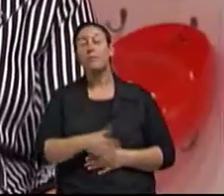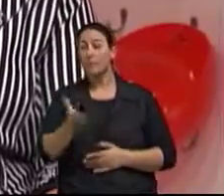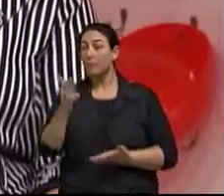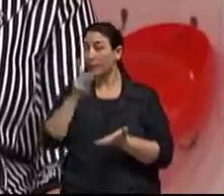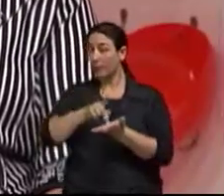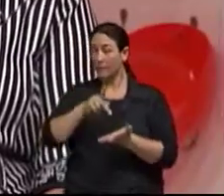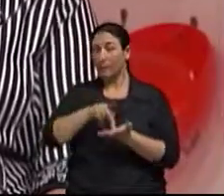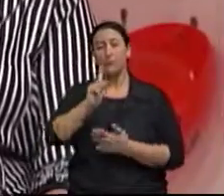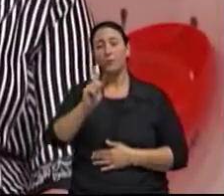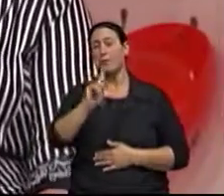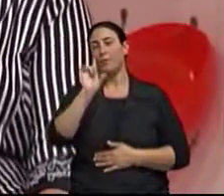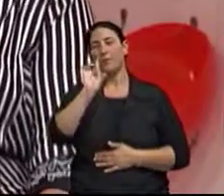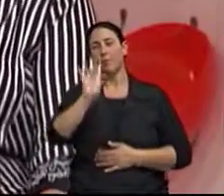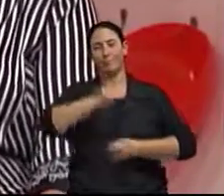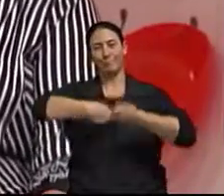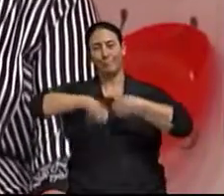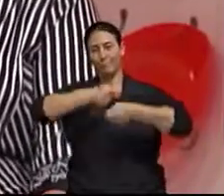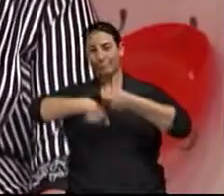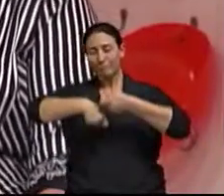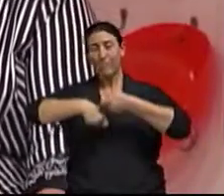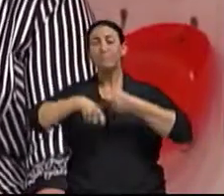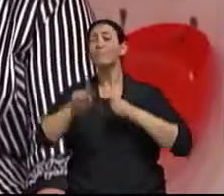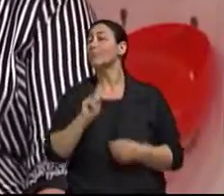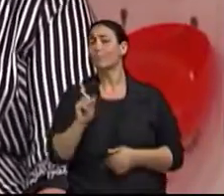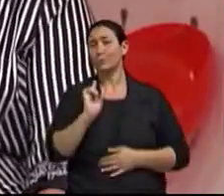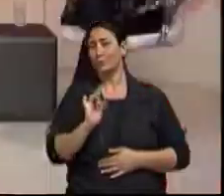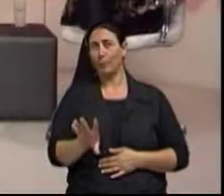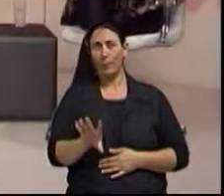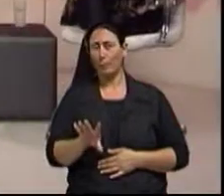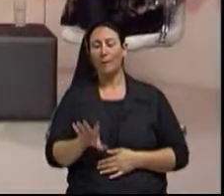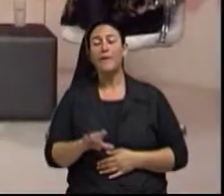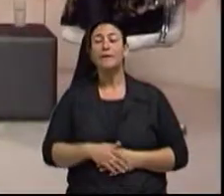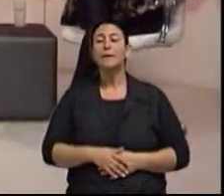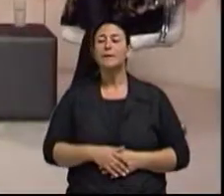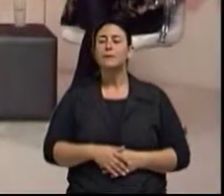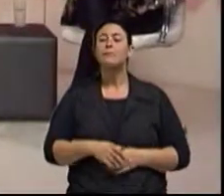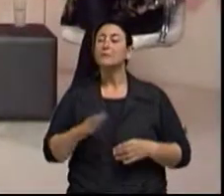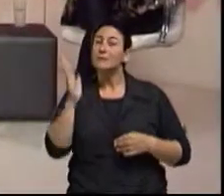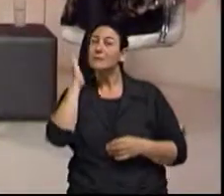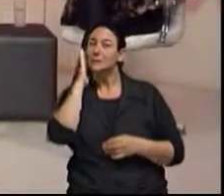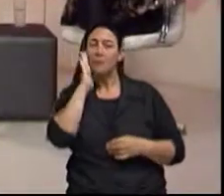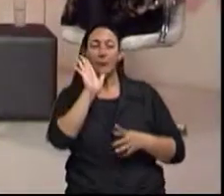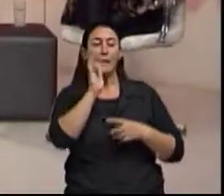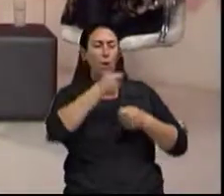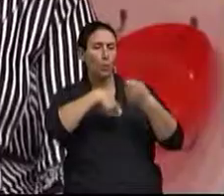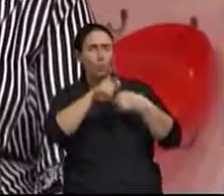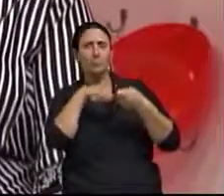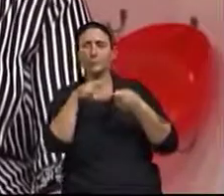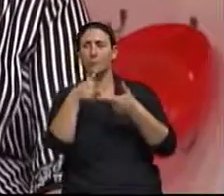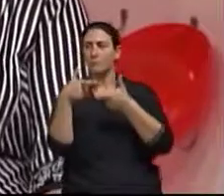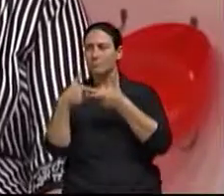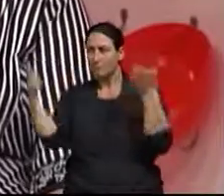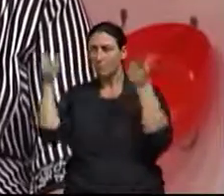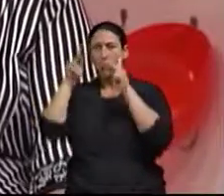pior da aposentadoria. Não é esse. Esse é um dos fatores e que definitivamente determinam muitas